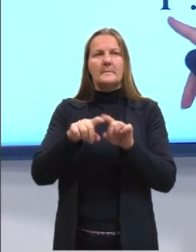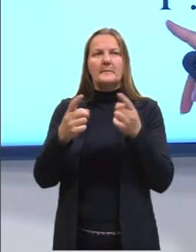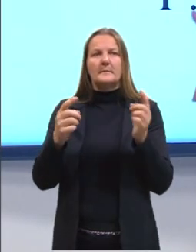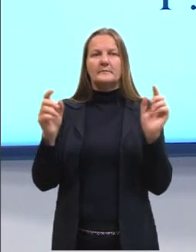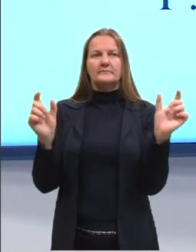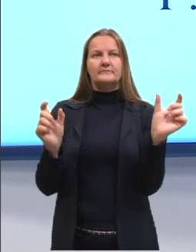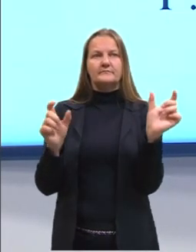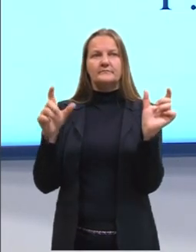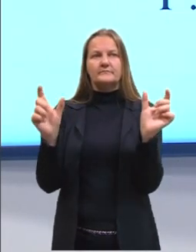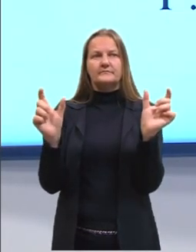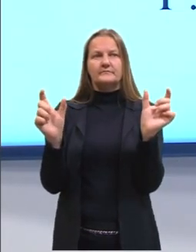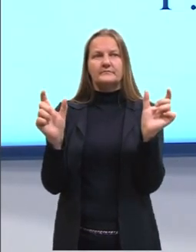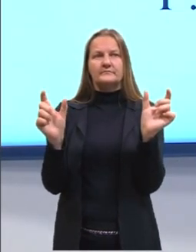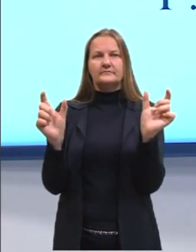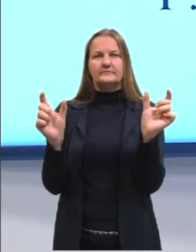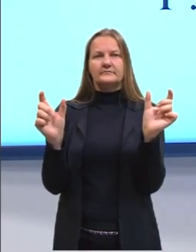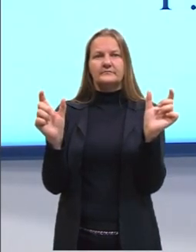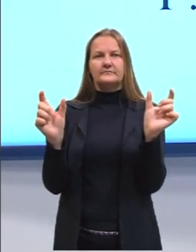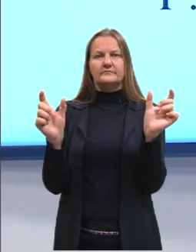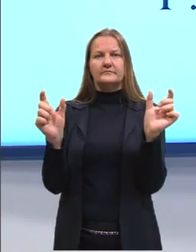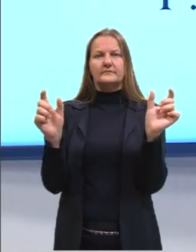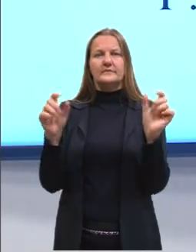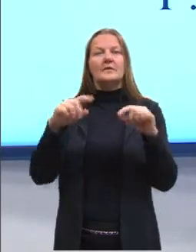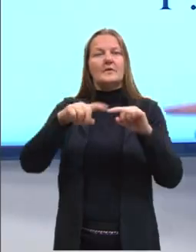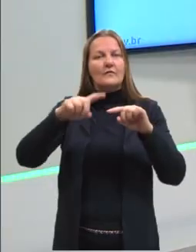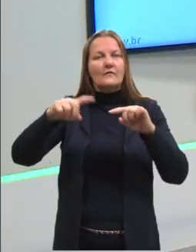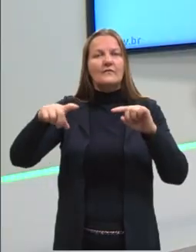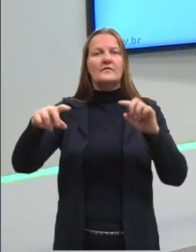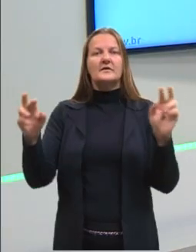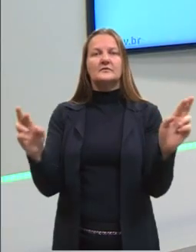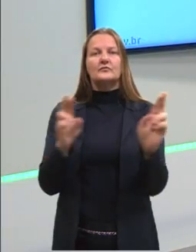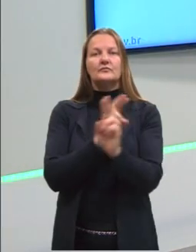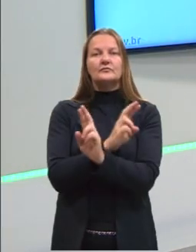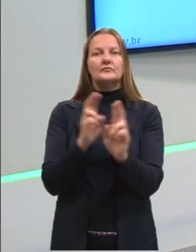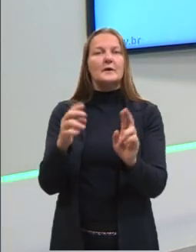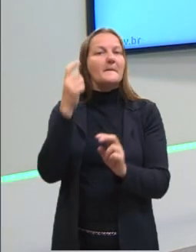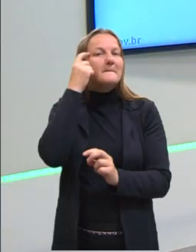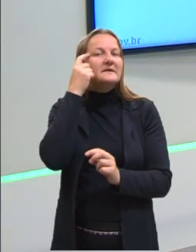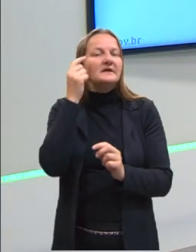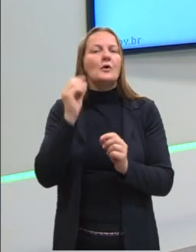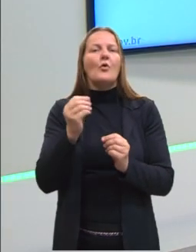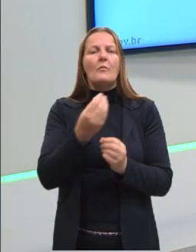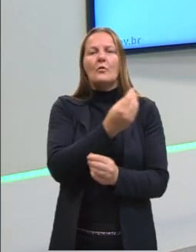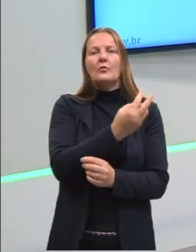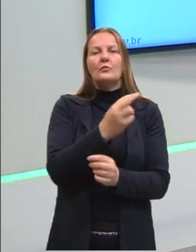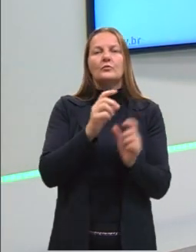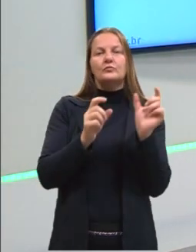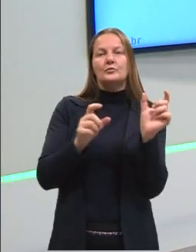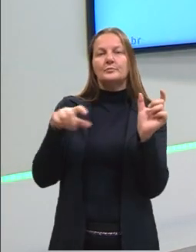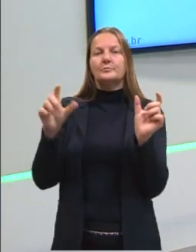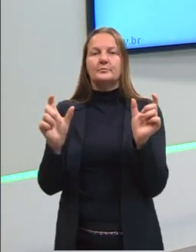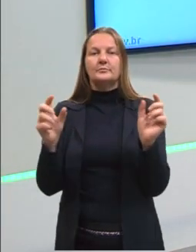Mas esses três aqui são os que vão variar. Então, a gente precisa pensar na relação entre esses três.